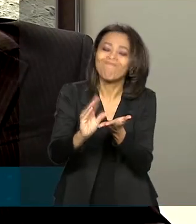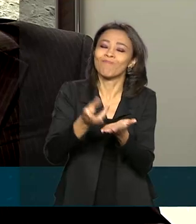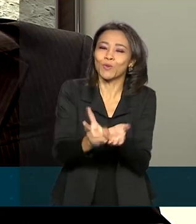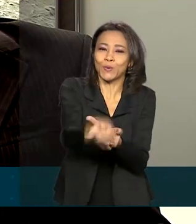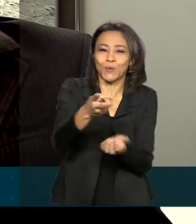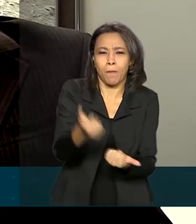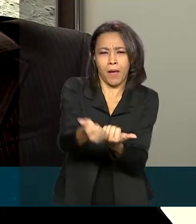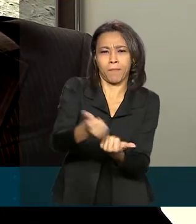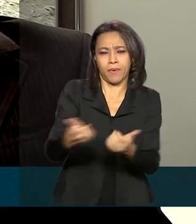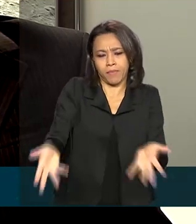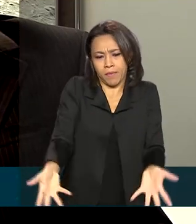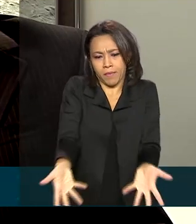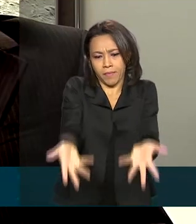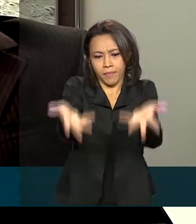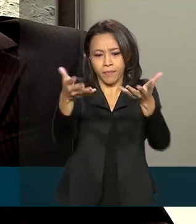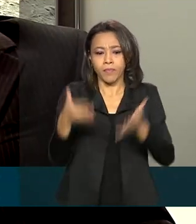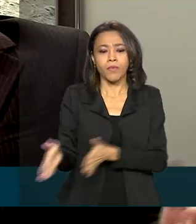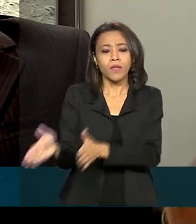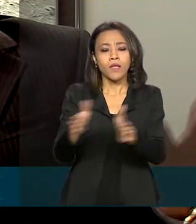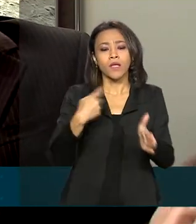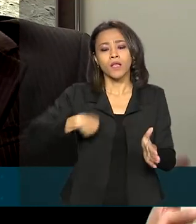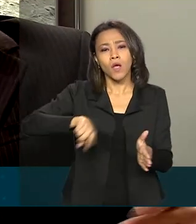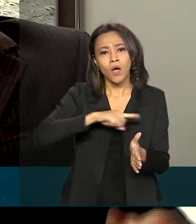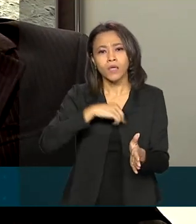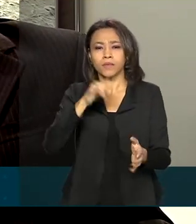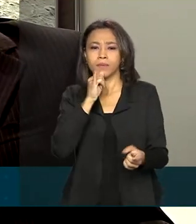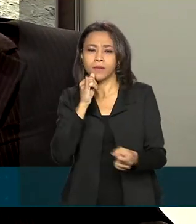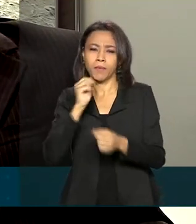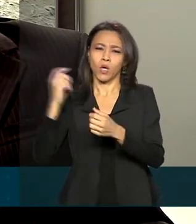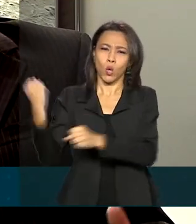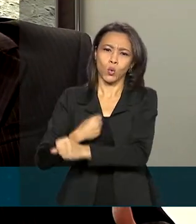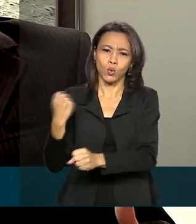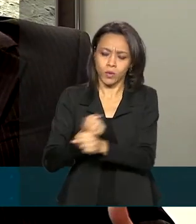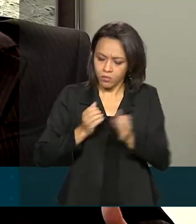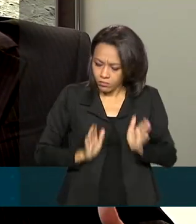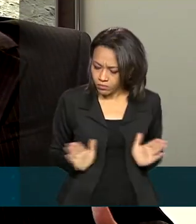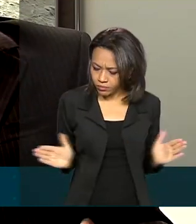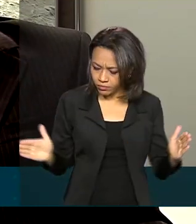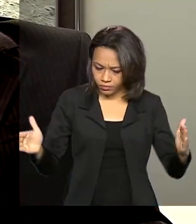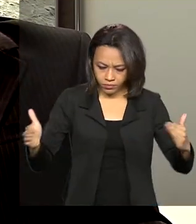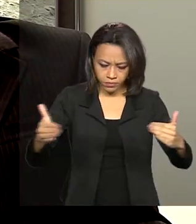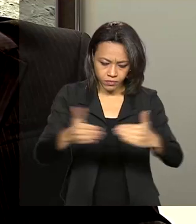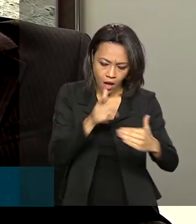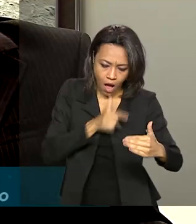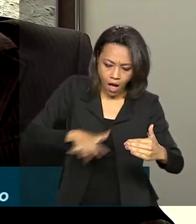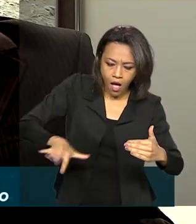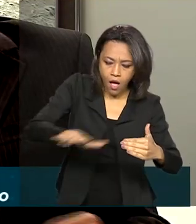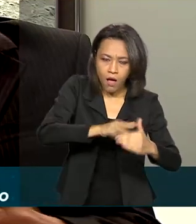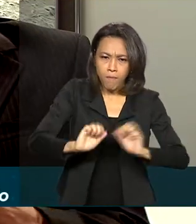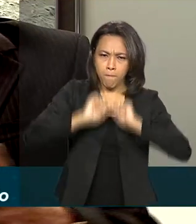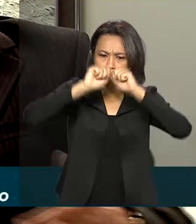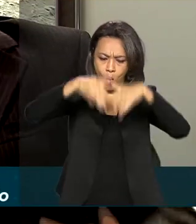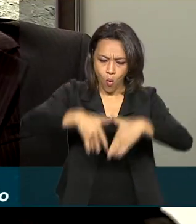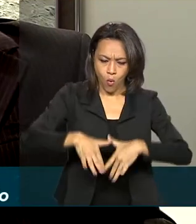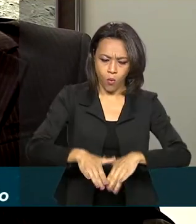em controle de segurança de barragem. Temos exemplos ruins no Brasil, recentes. Então, hoje, temos 16 mil pontos que são